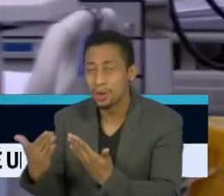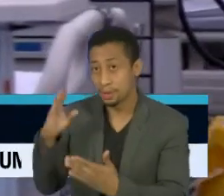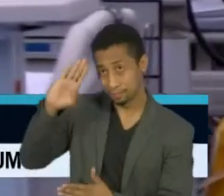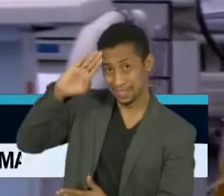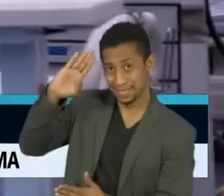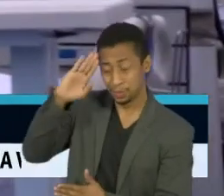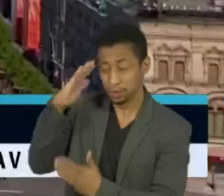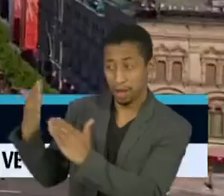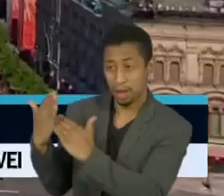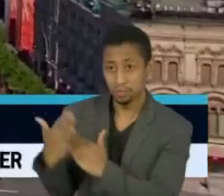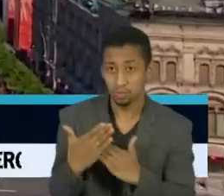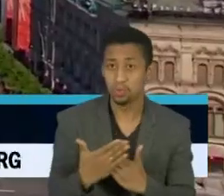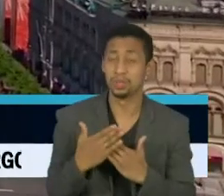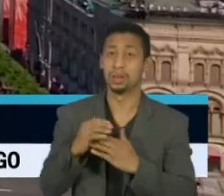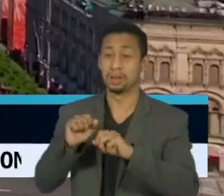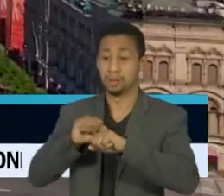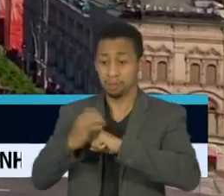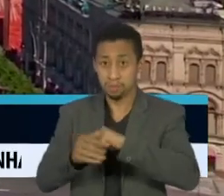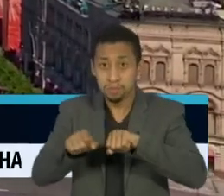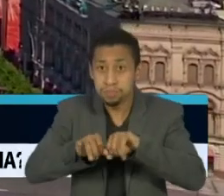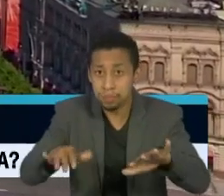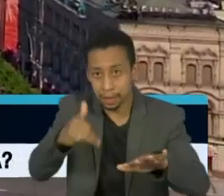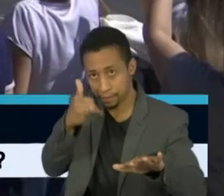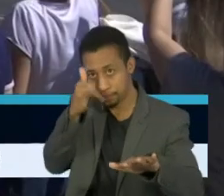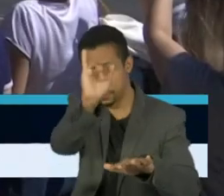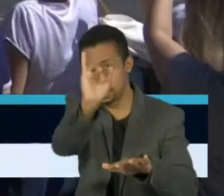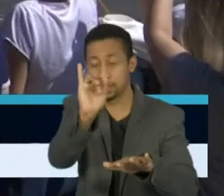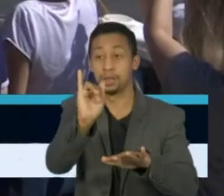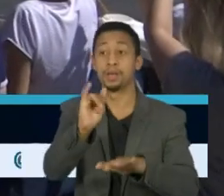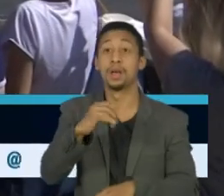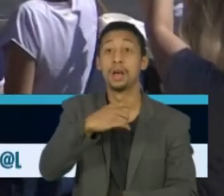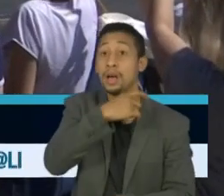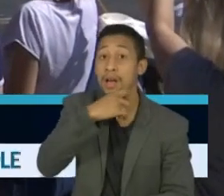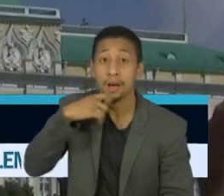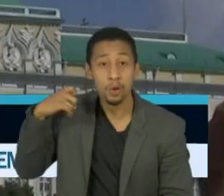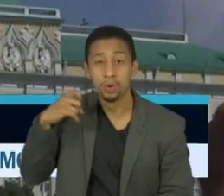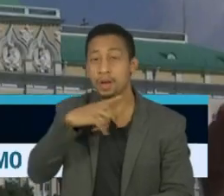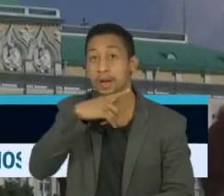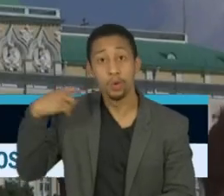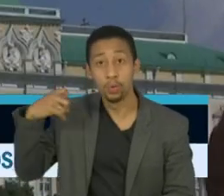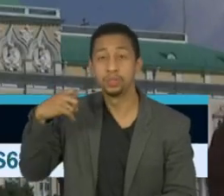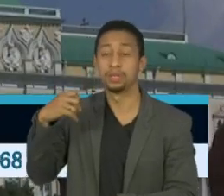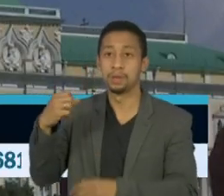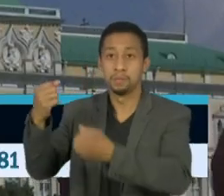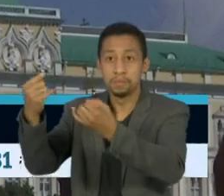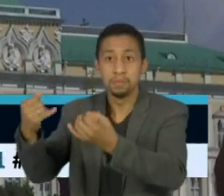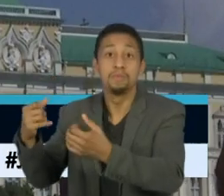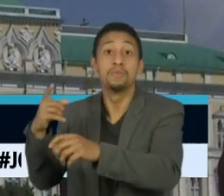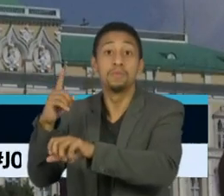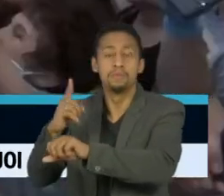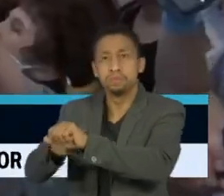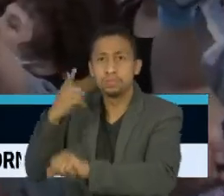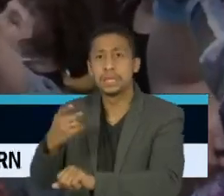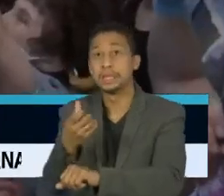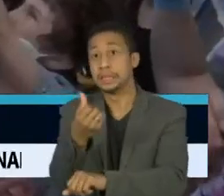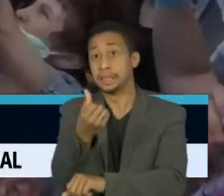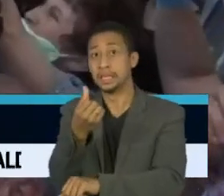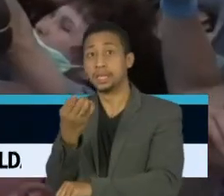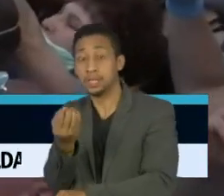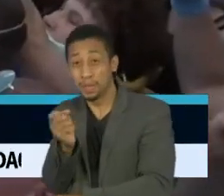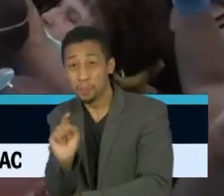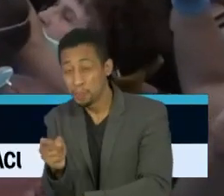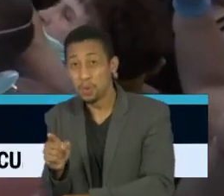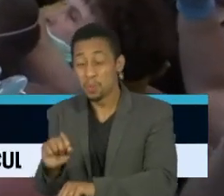proliferação do vírus. Em Moscou, na Rússia, no dia em que o país superou a marca de 600 mil casos de coronavírus, houve